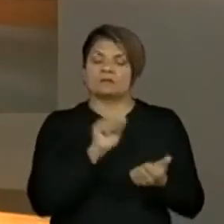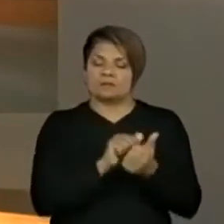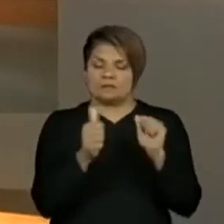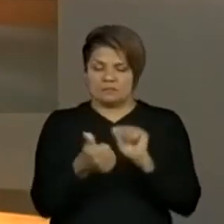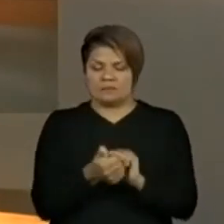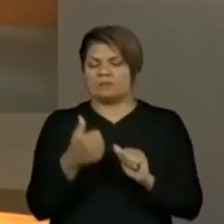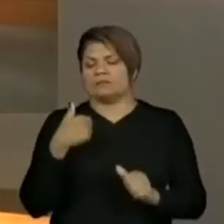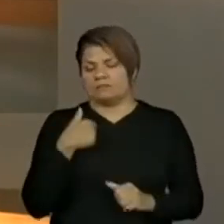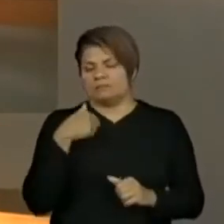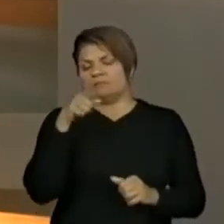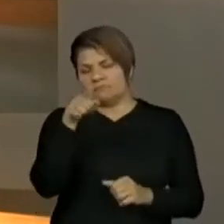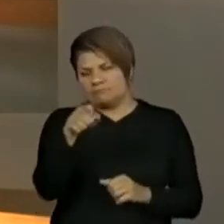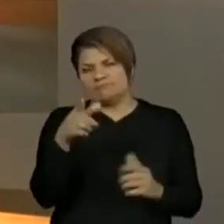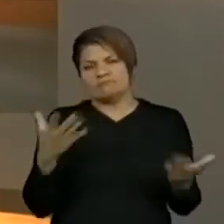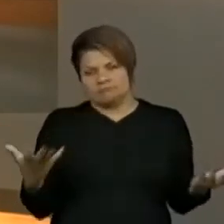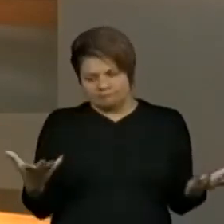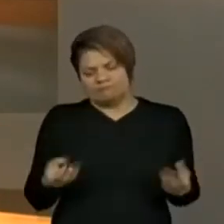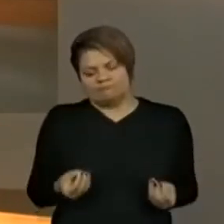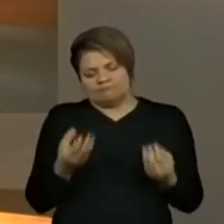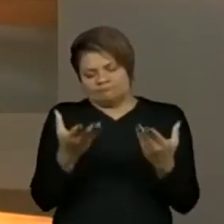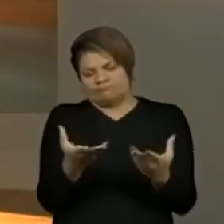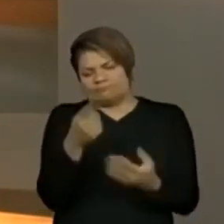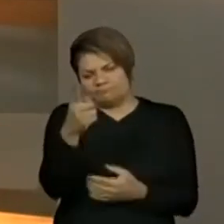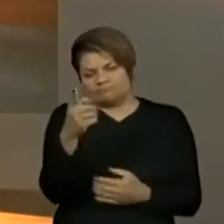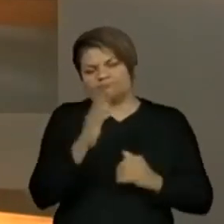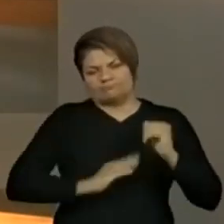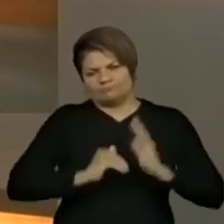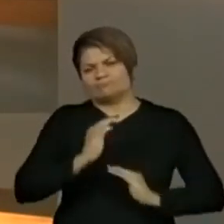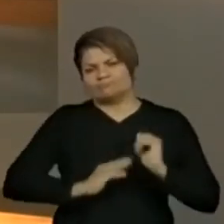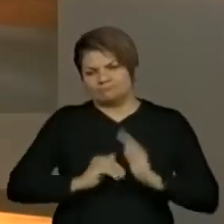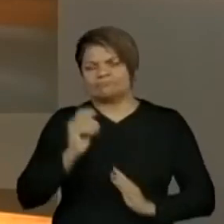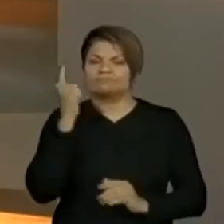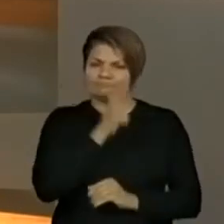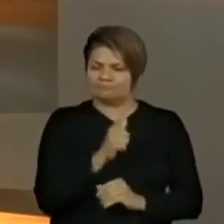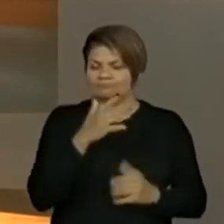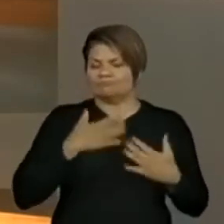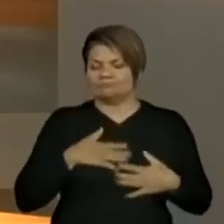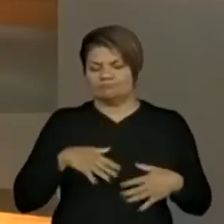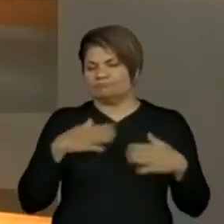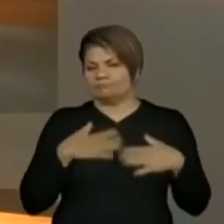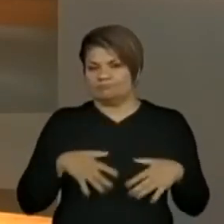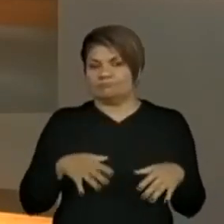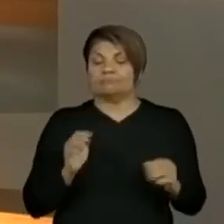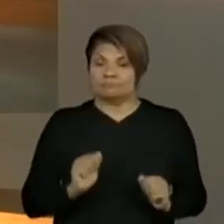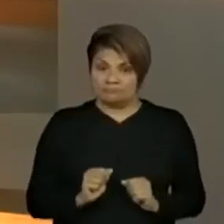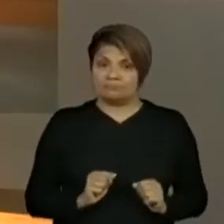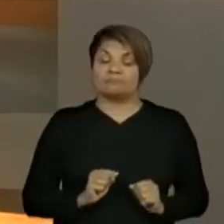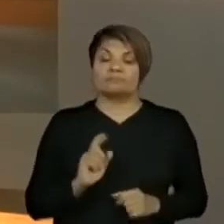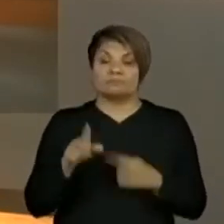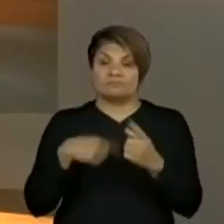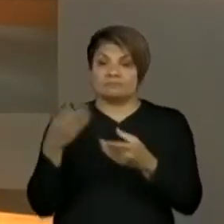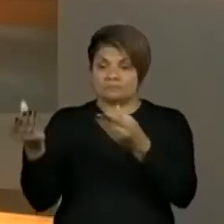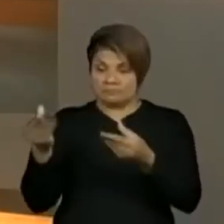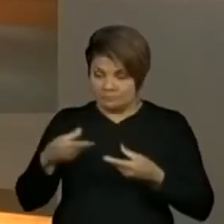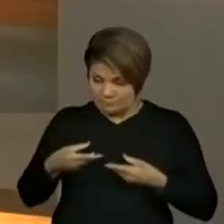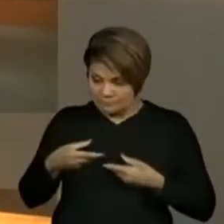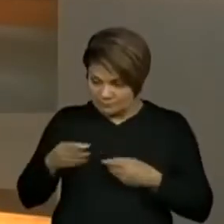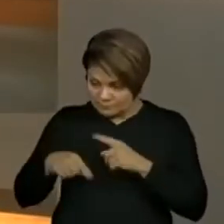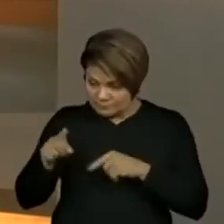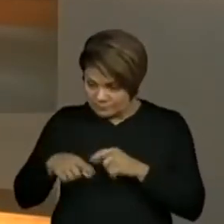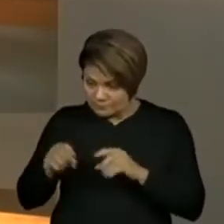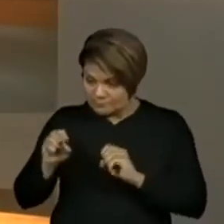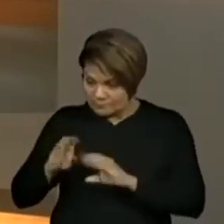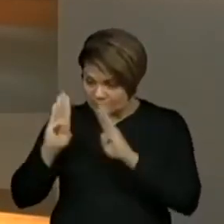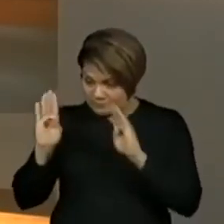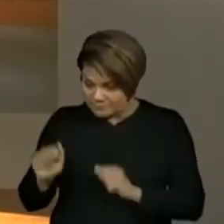tranquilamente. E aí, quando você chegar ao material, só repassa a resposta para lá. Certo? Sem problema